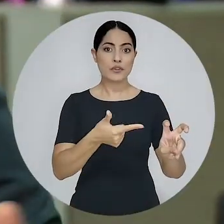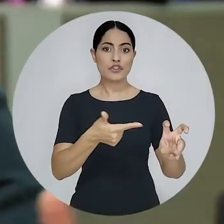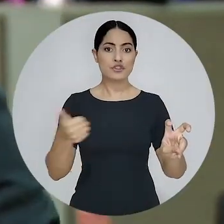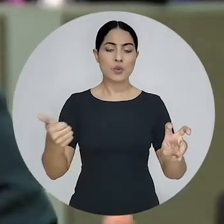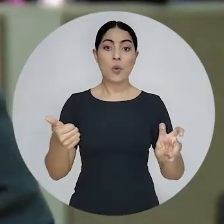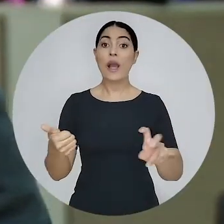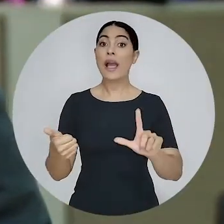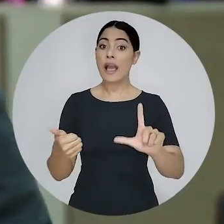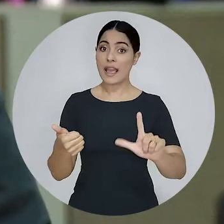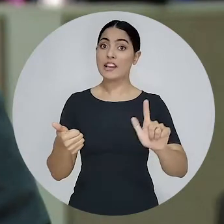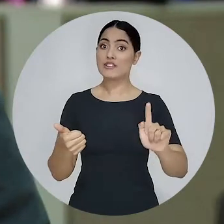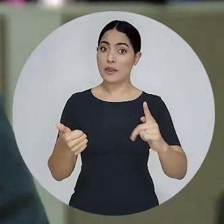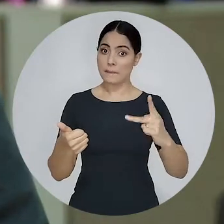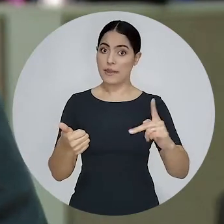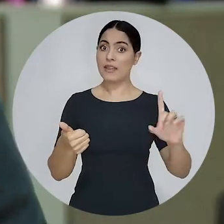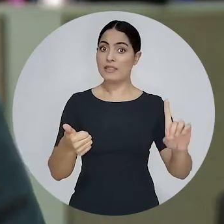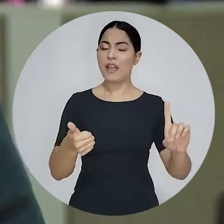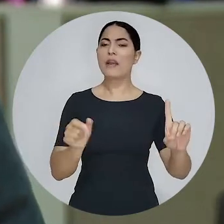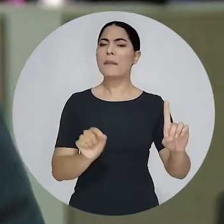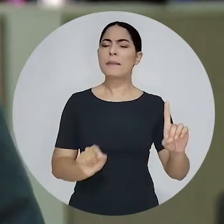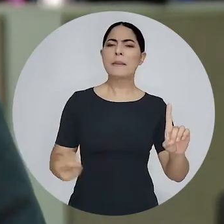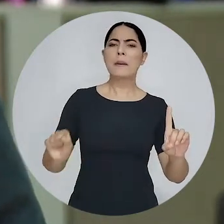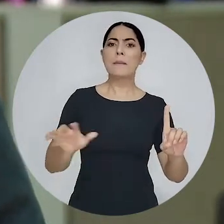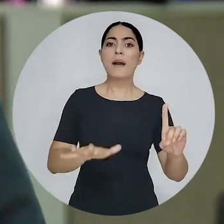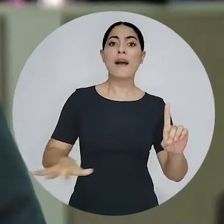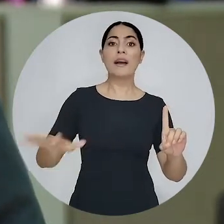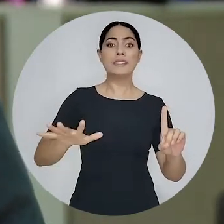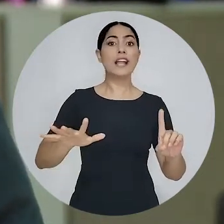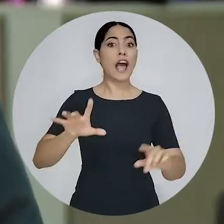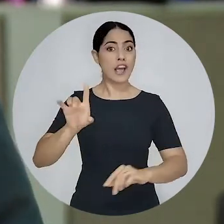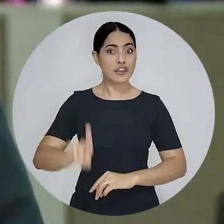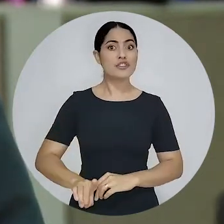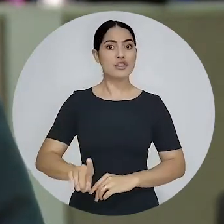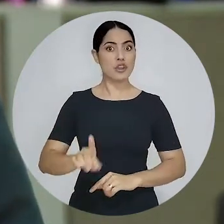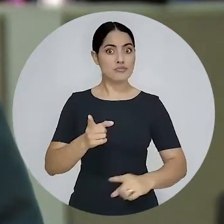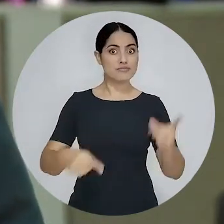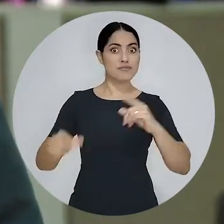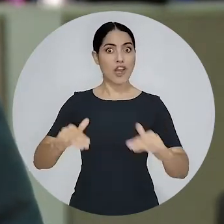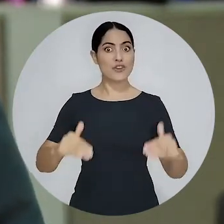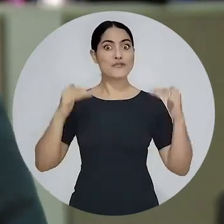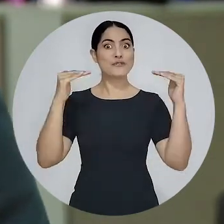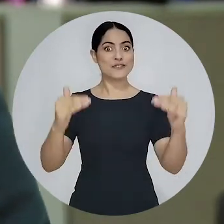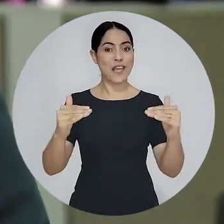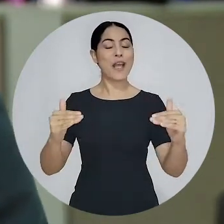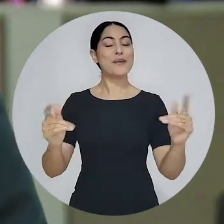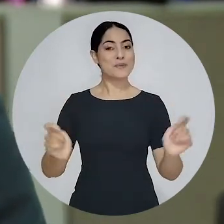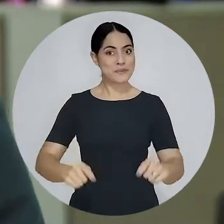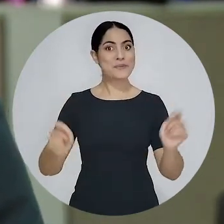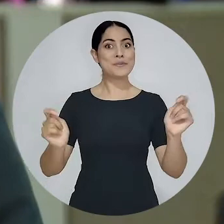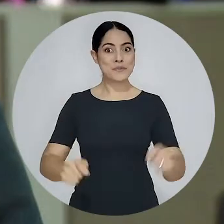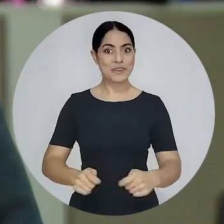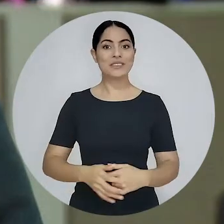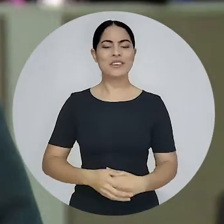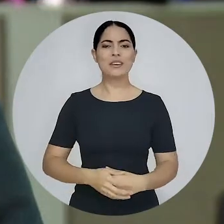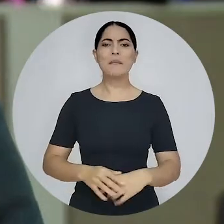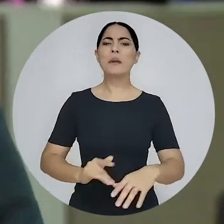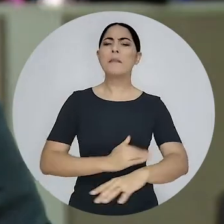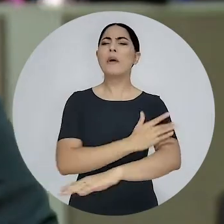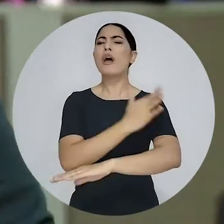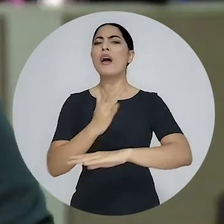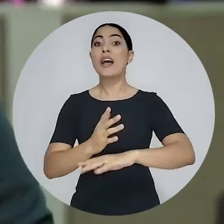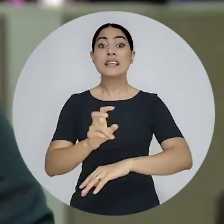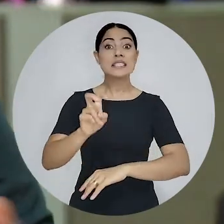que tratou da LGPD e os reflexos nos principais ramos do direito, foi um sucesso. O evento, que durou cinco dias,